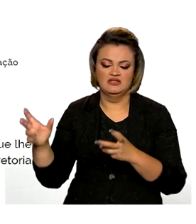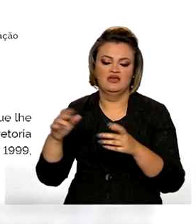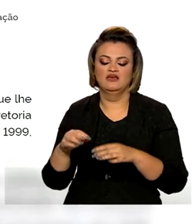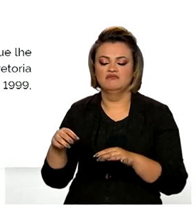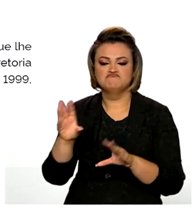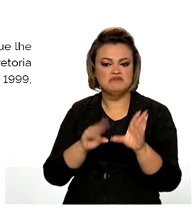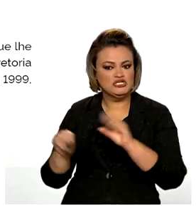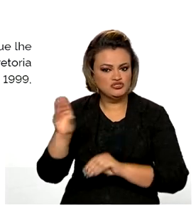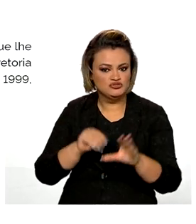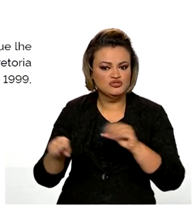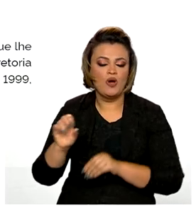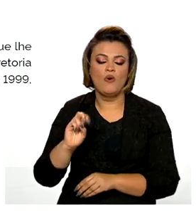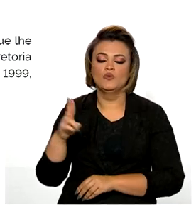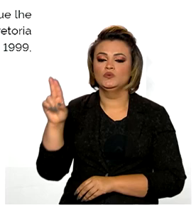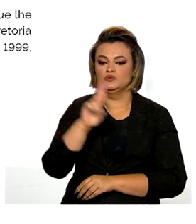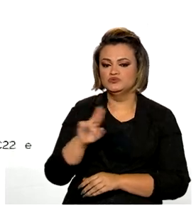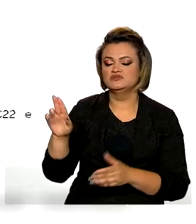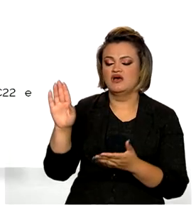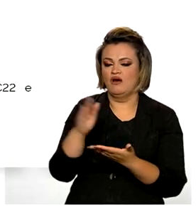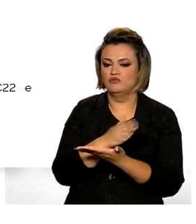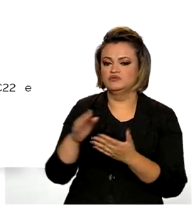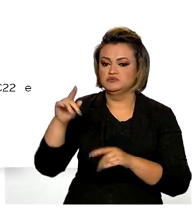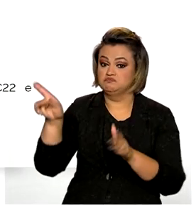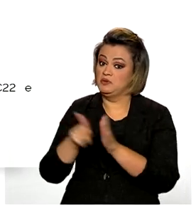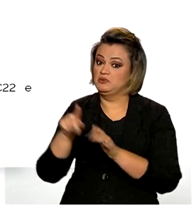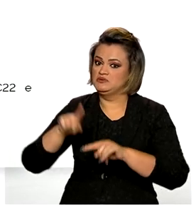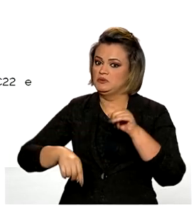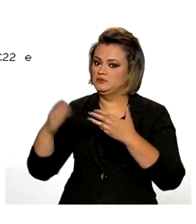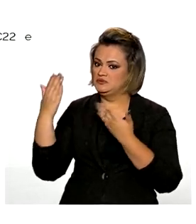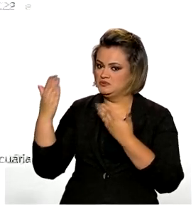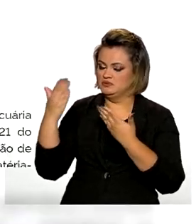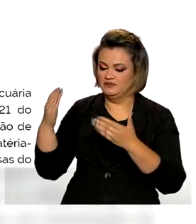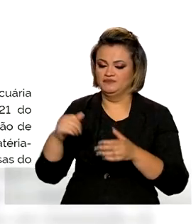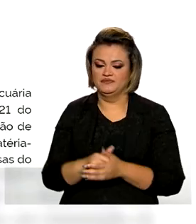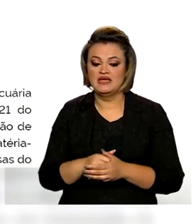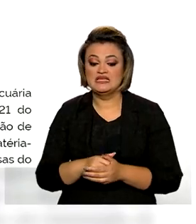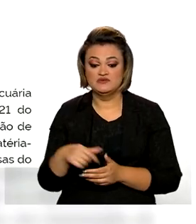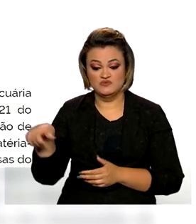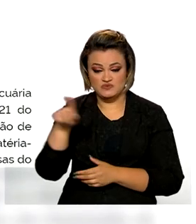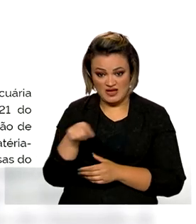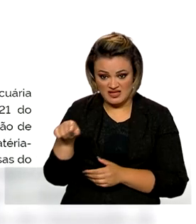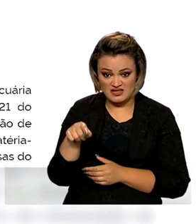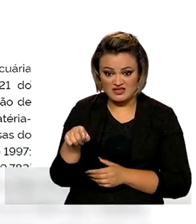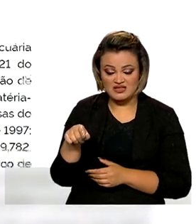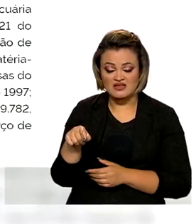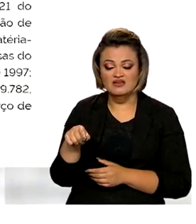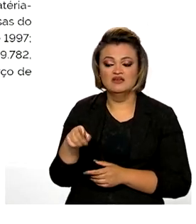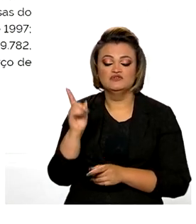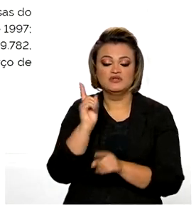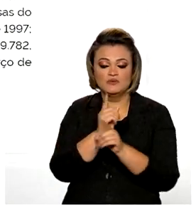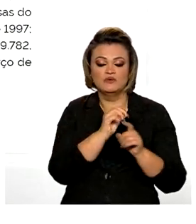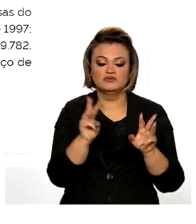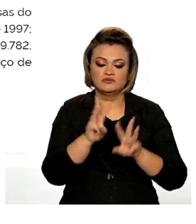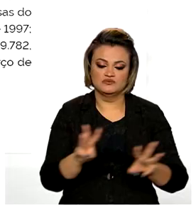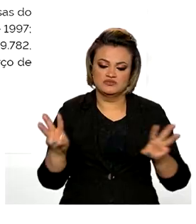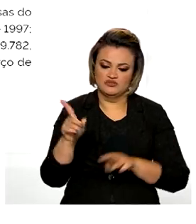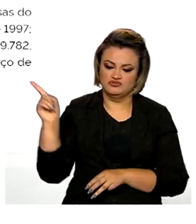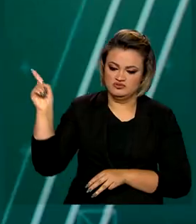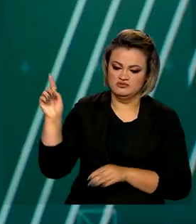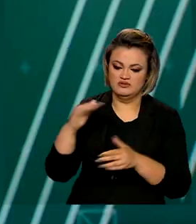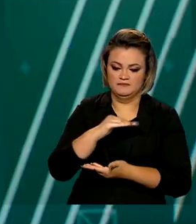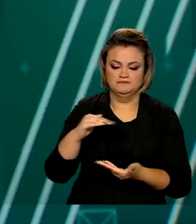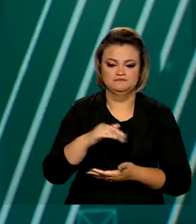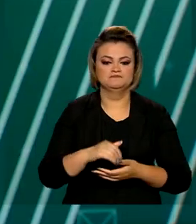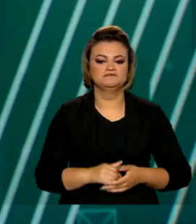manipulação e uso de alguns lotes do produto sob suspeita. Os lotes relacionados podem ser consultados no site da Anvisa.